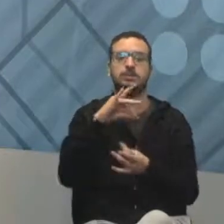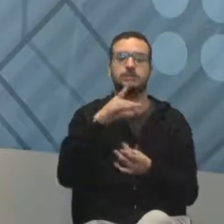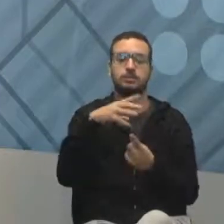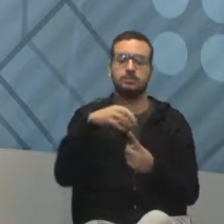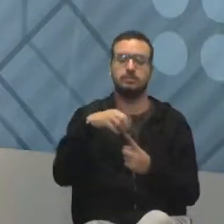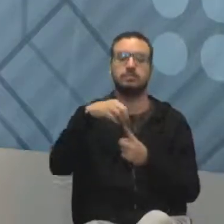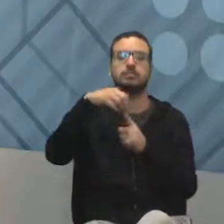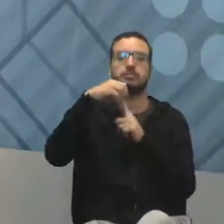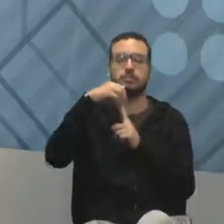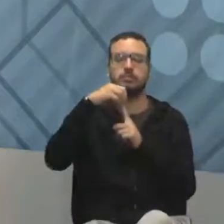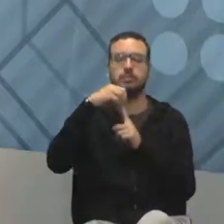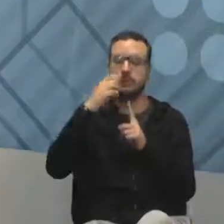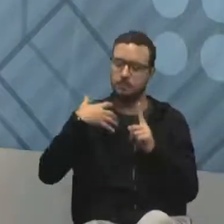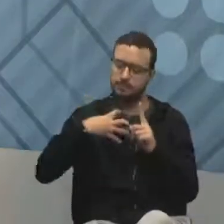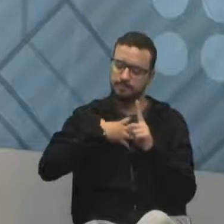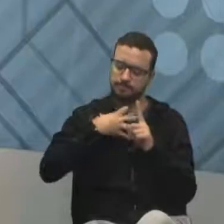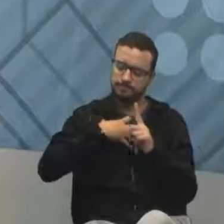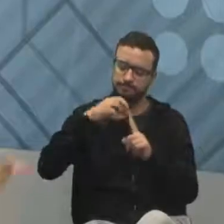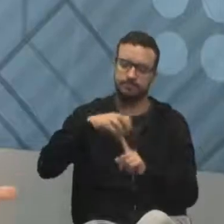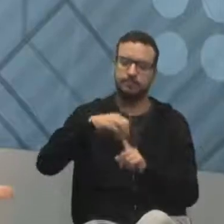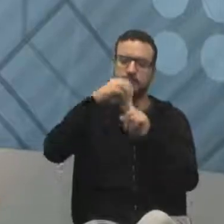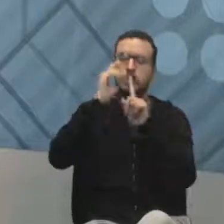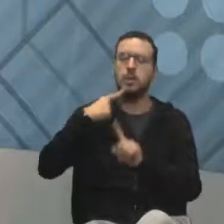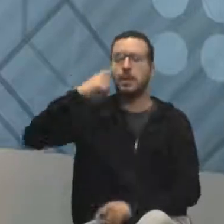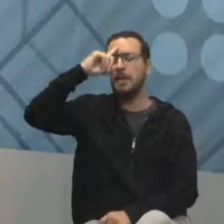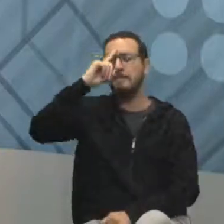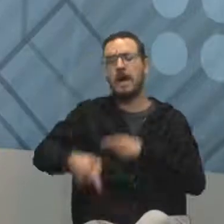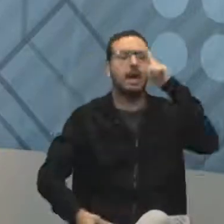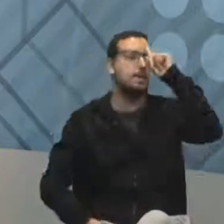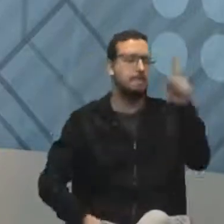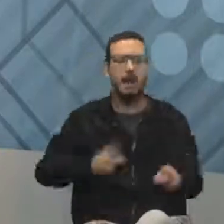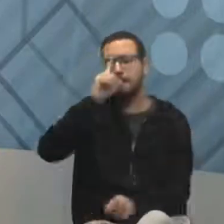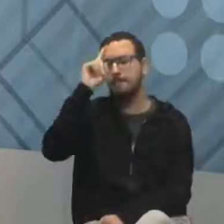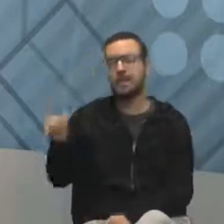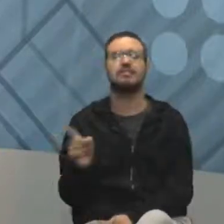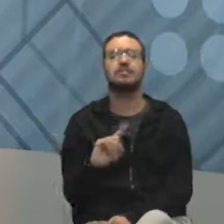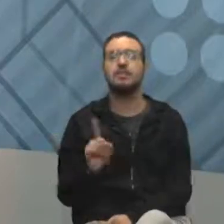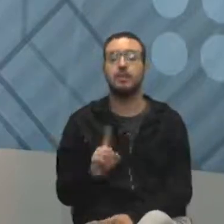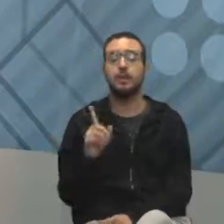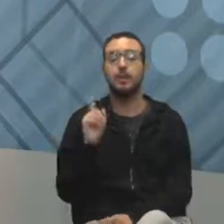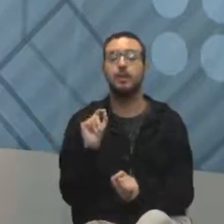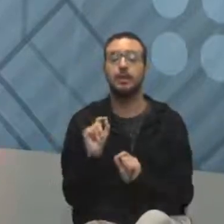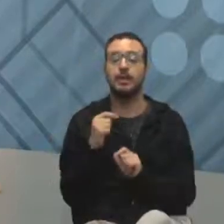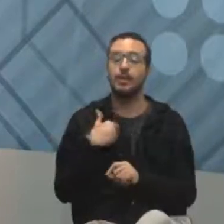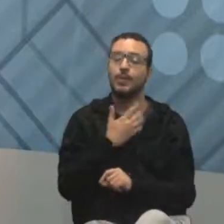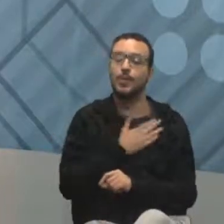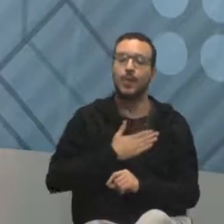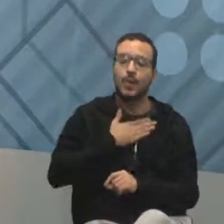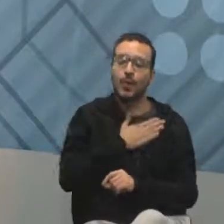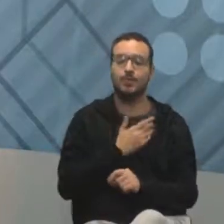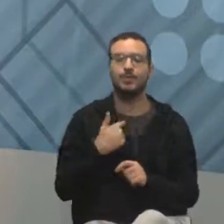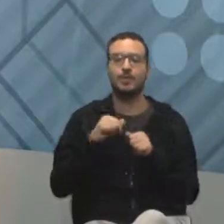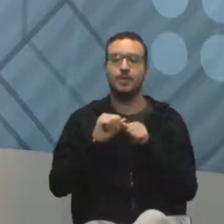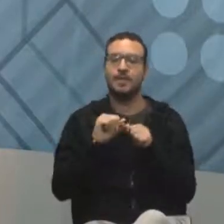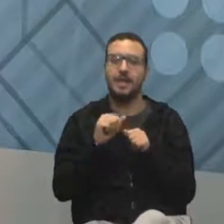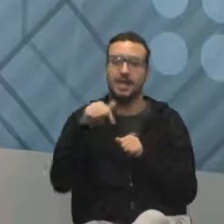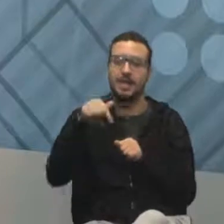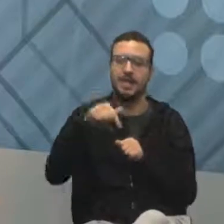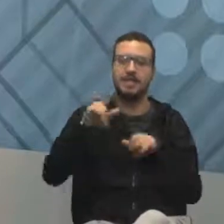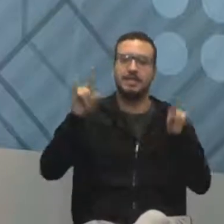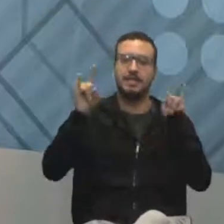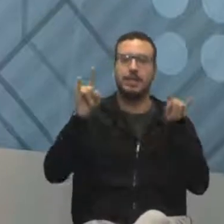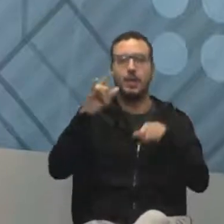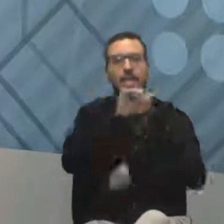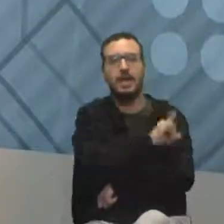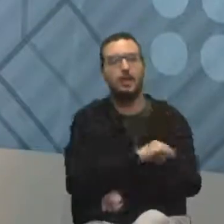Espírito de liderança não é poder mandar, eu mando, não. Espírito de liderança é, eu gosto do que eu estou fazendo aqui no Rock in Rio, eu gosto de